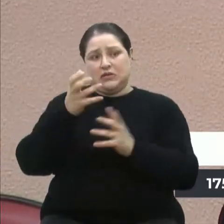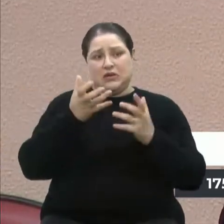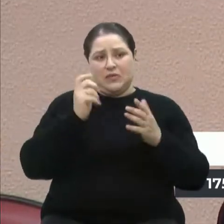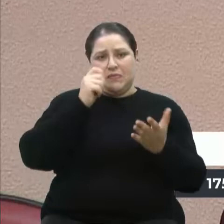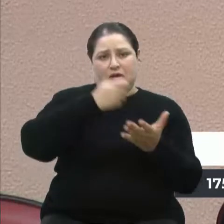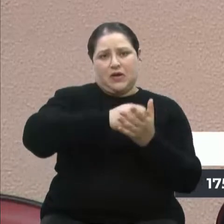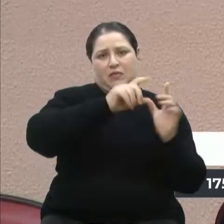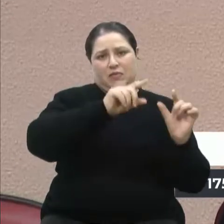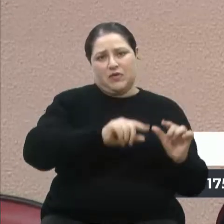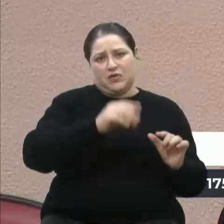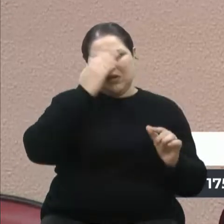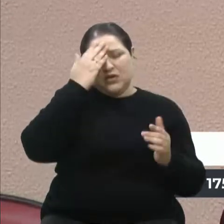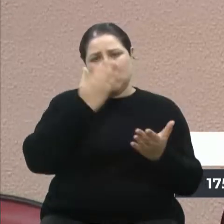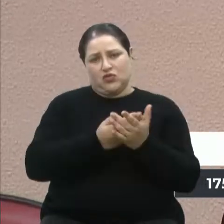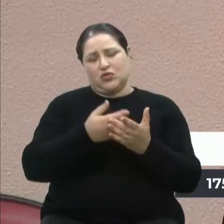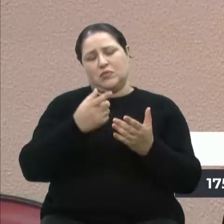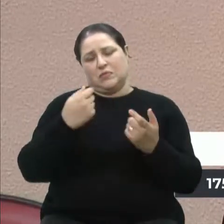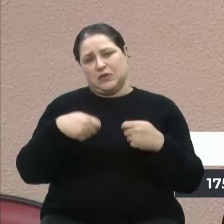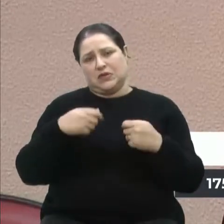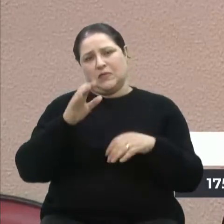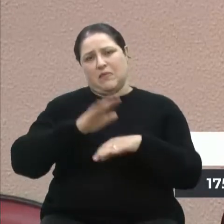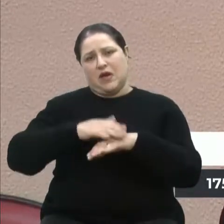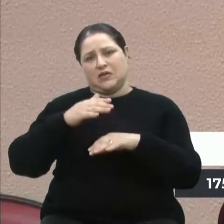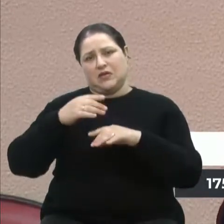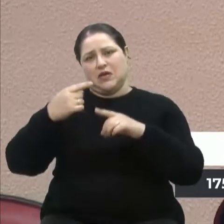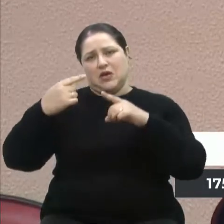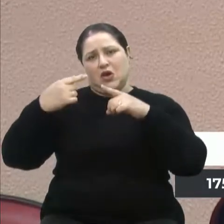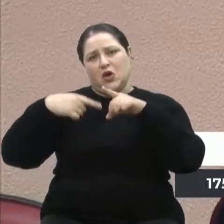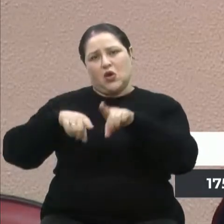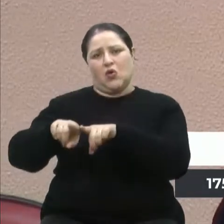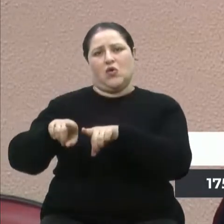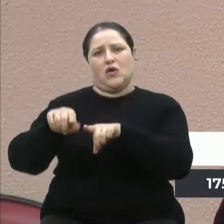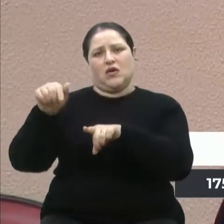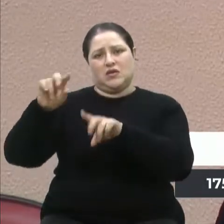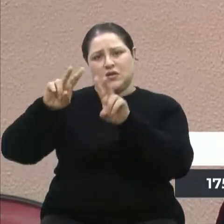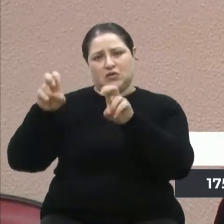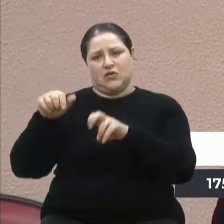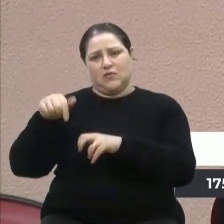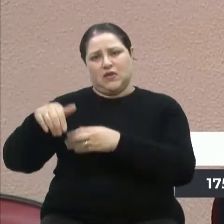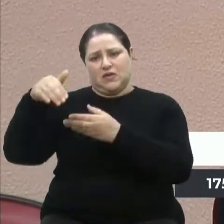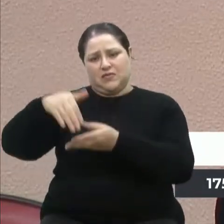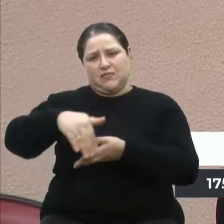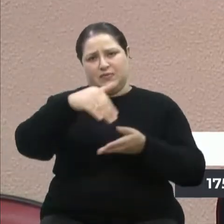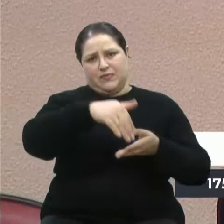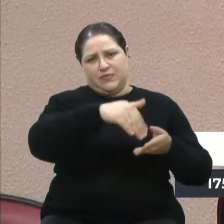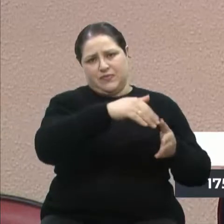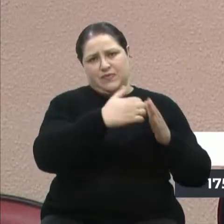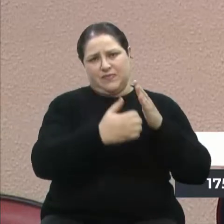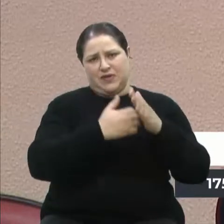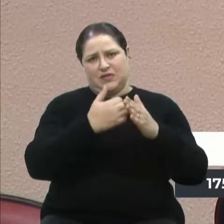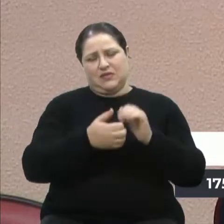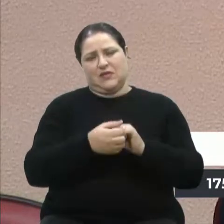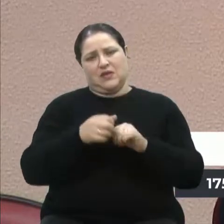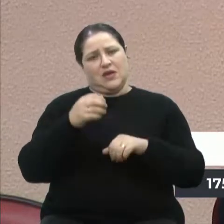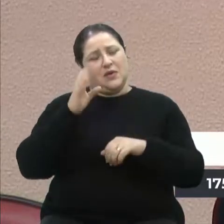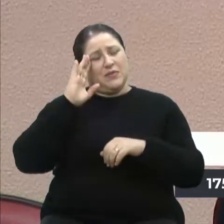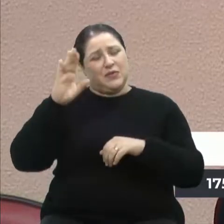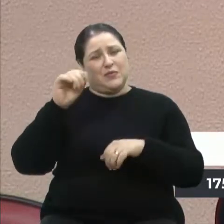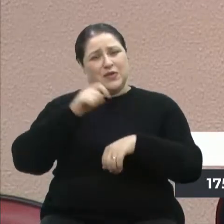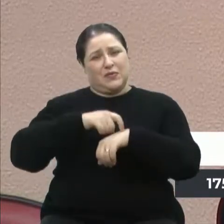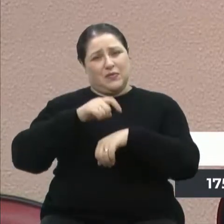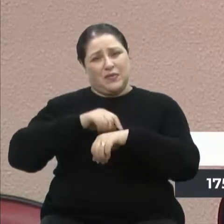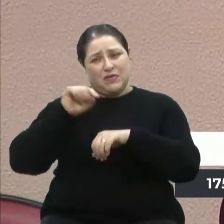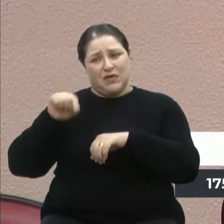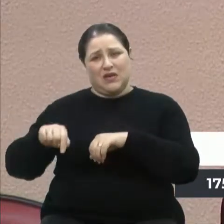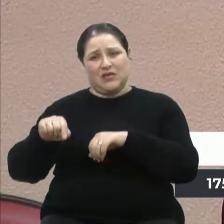tem que ter mais concorrência em cima nesse ramo, principalmente numa hora como esta, que é praticamente